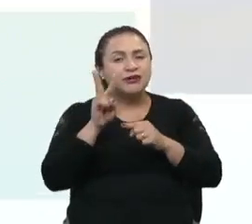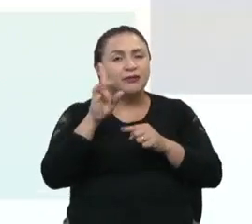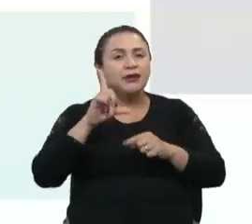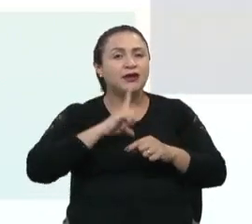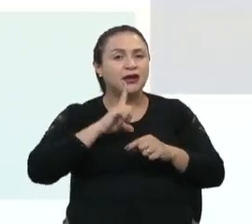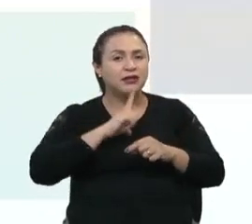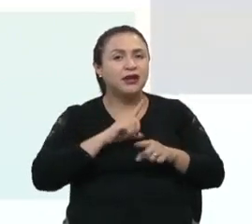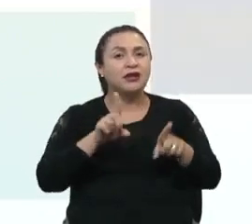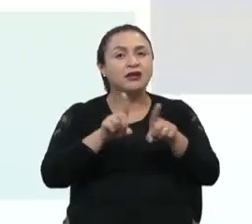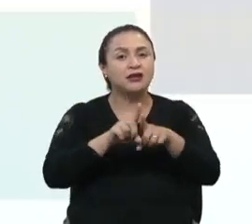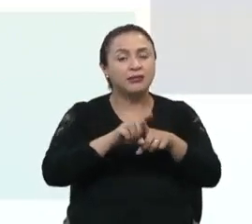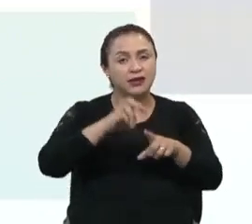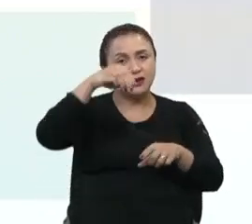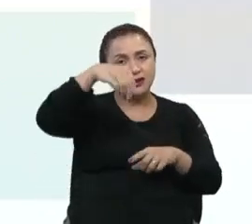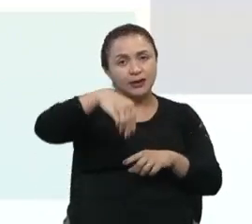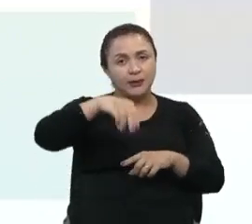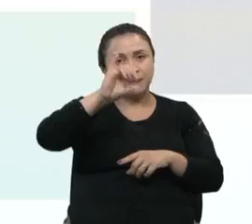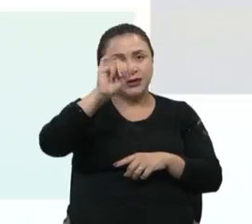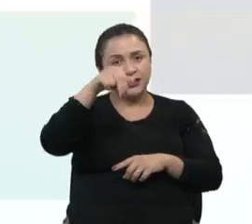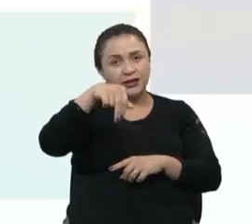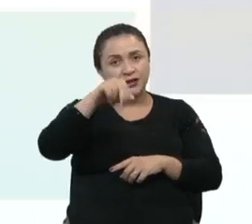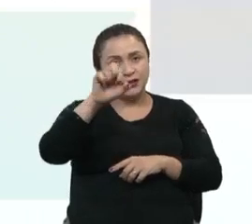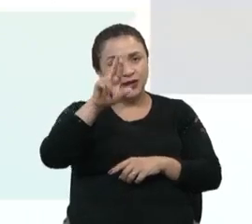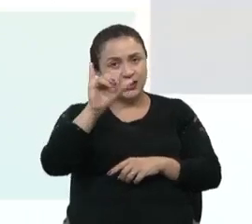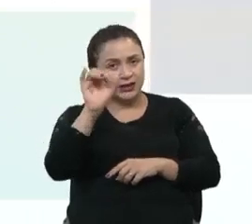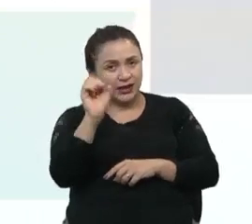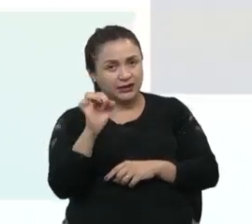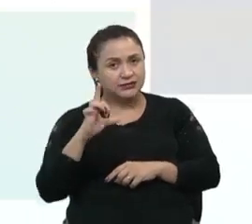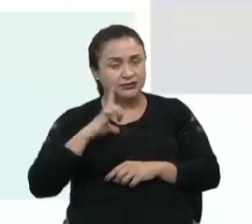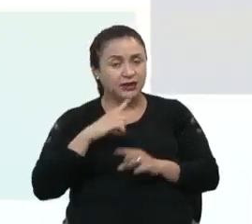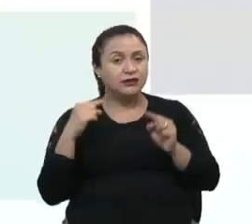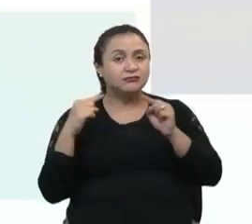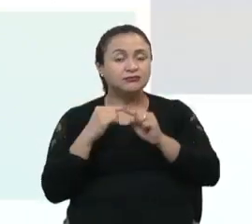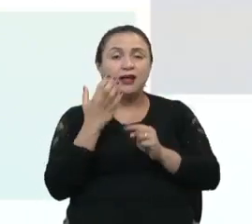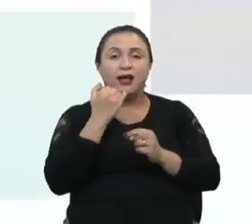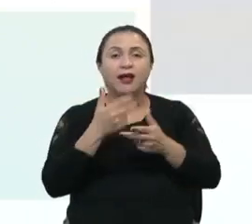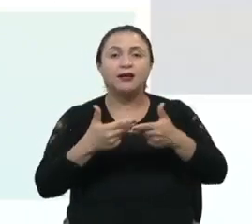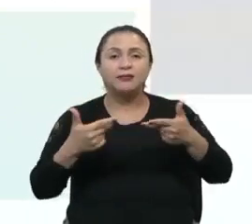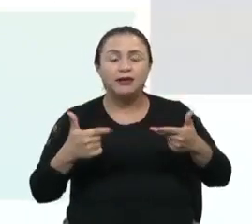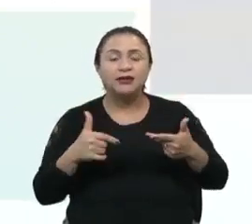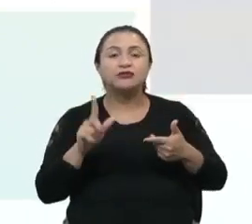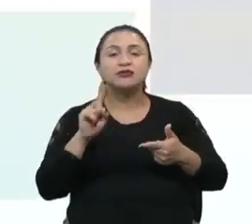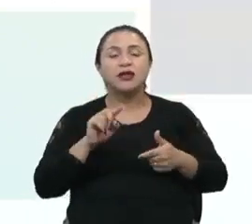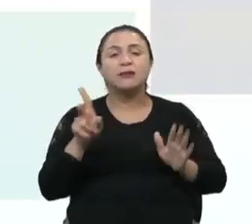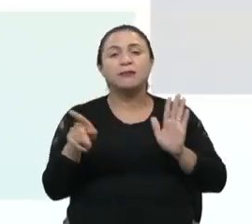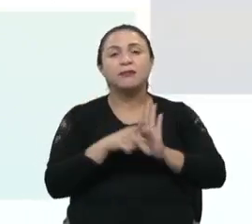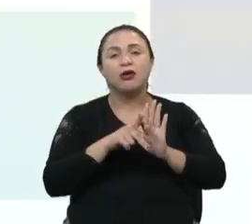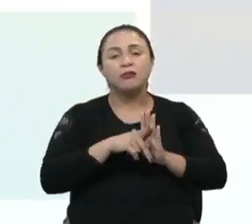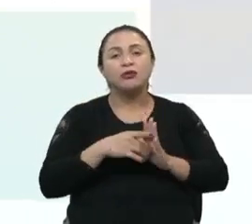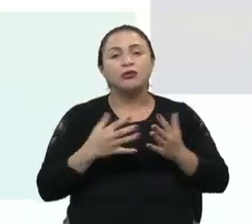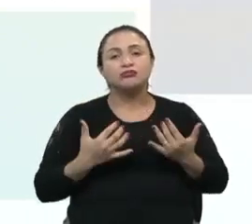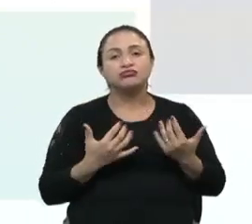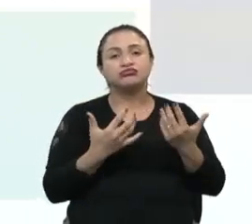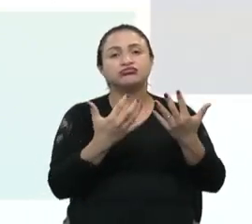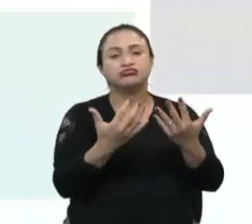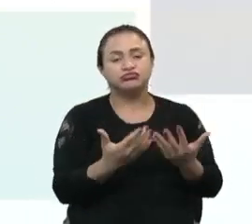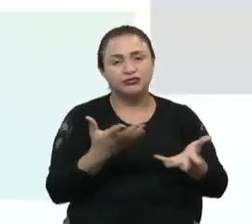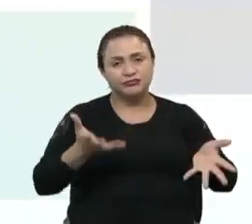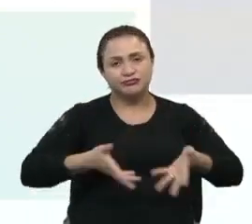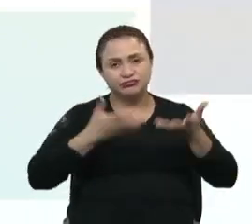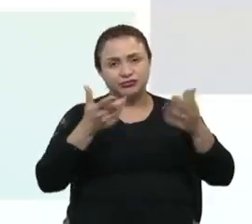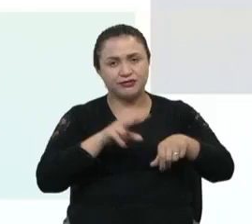minerais antioxidantes, principalmente os alimentos de origem vegetal, hortaliças,